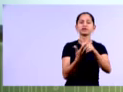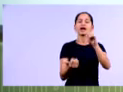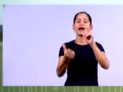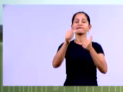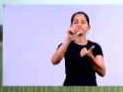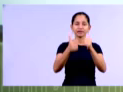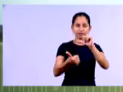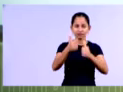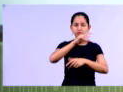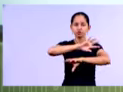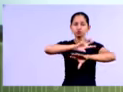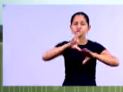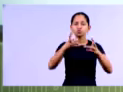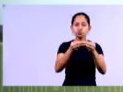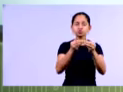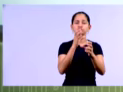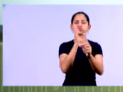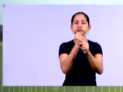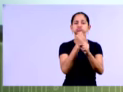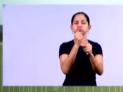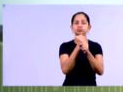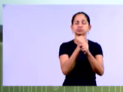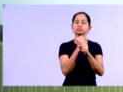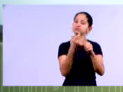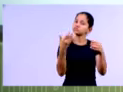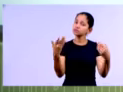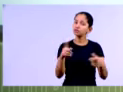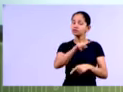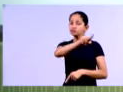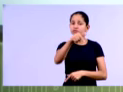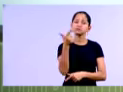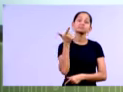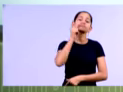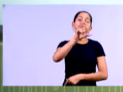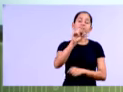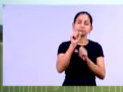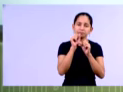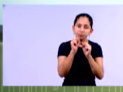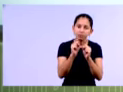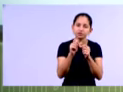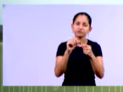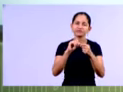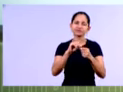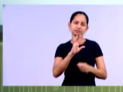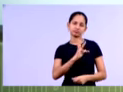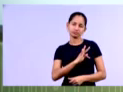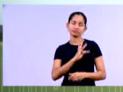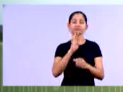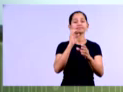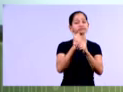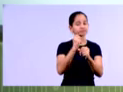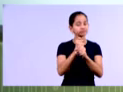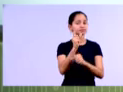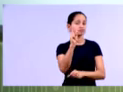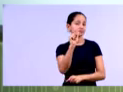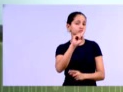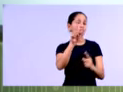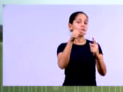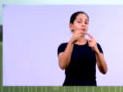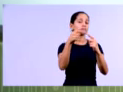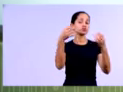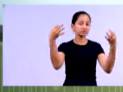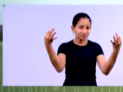financeiras a permitir a você, que está estudando o curso técnico de finanças aí, a ter,